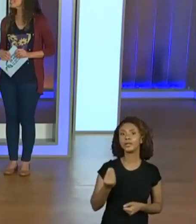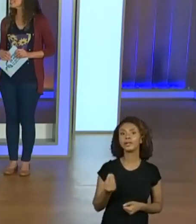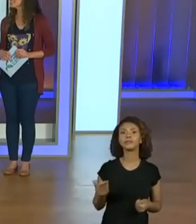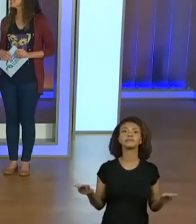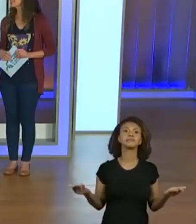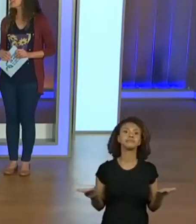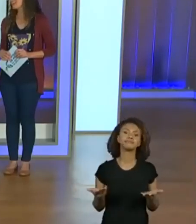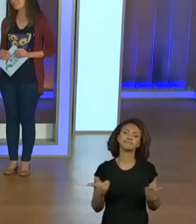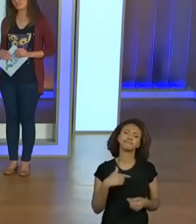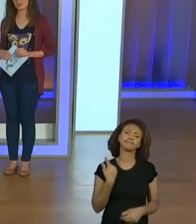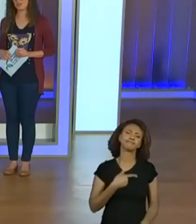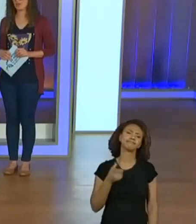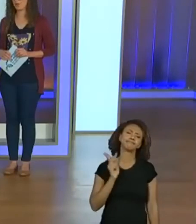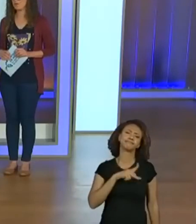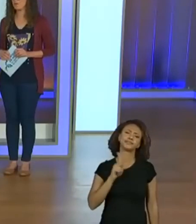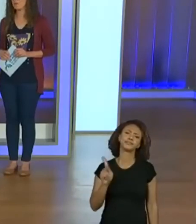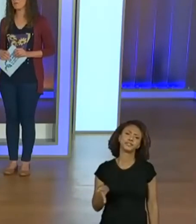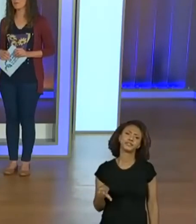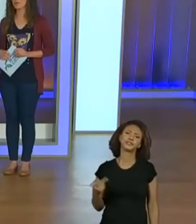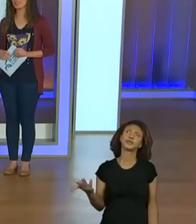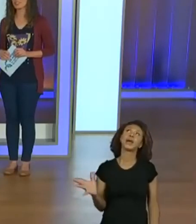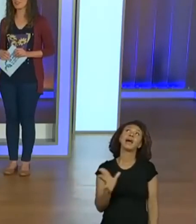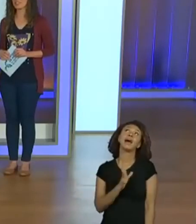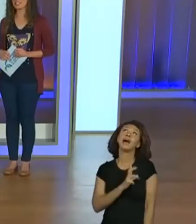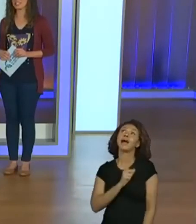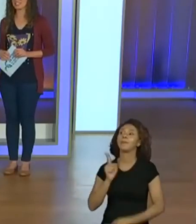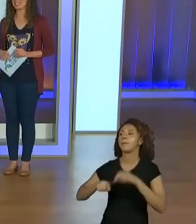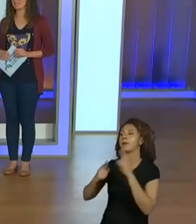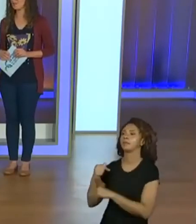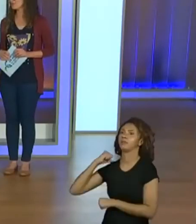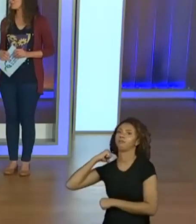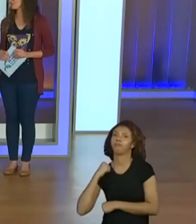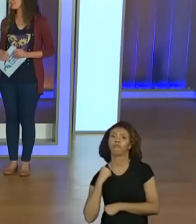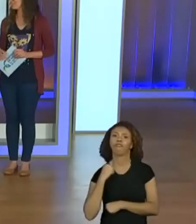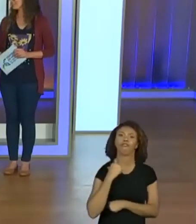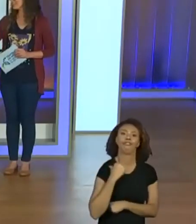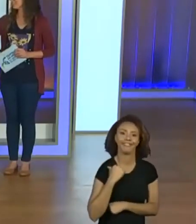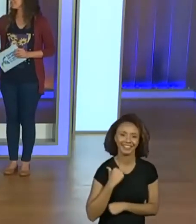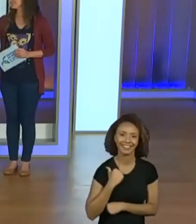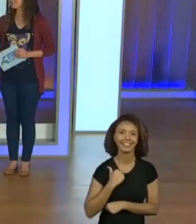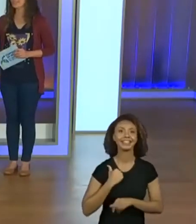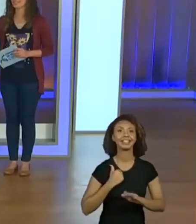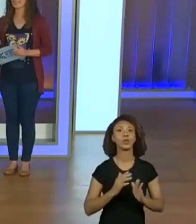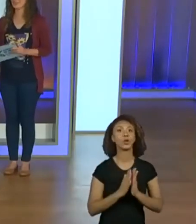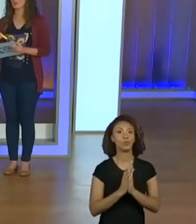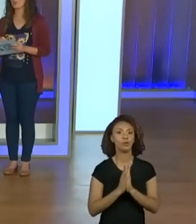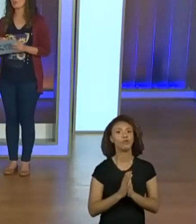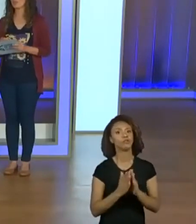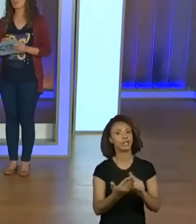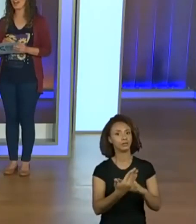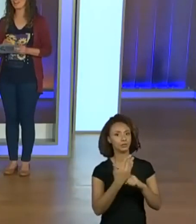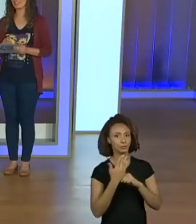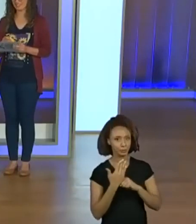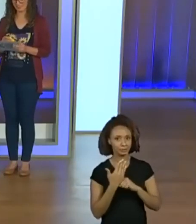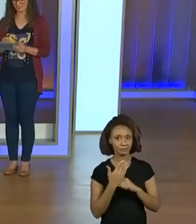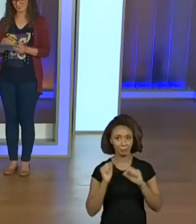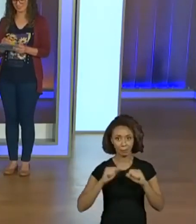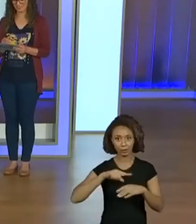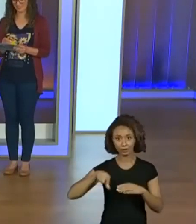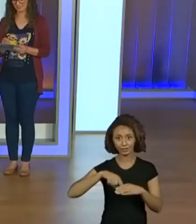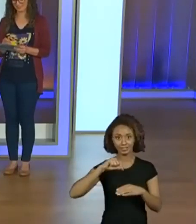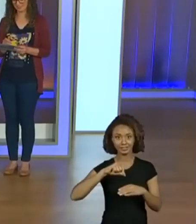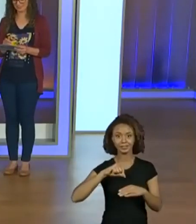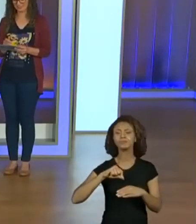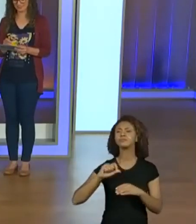coisa na A gente é professora, né? A gente adora trazer tudo. Muitas coisas na nossa. Ó, eu vou pedir ajuda, por favor. Posso sortear? Já